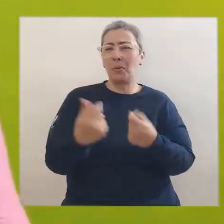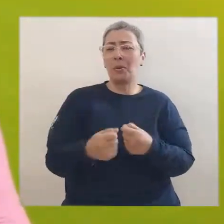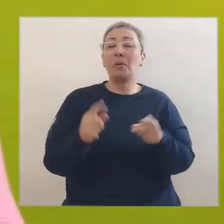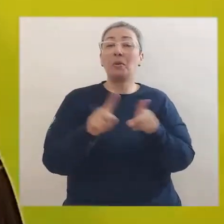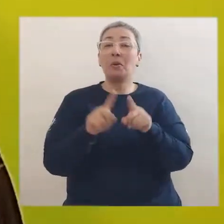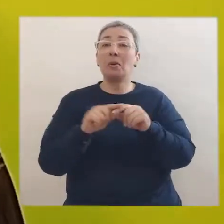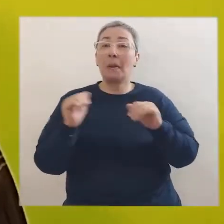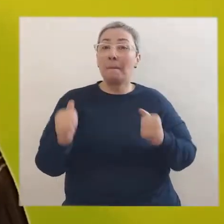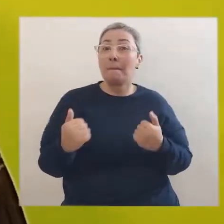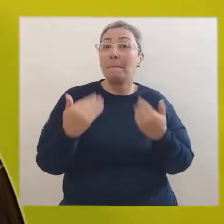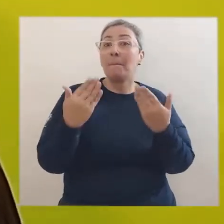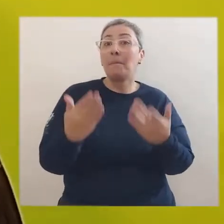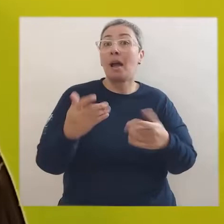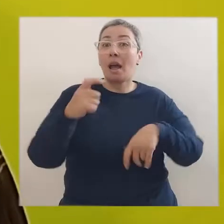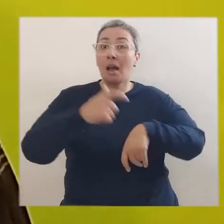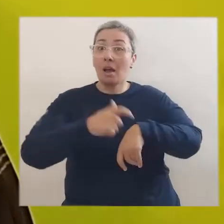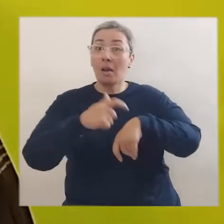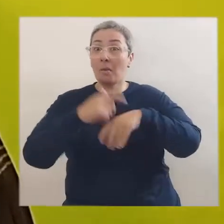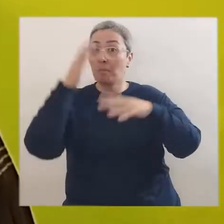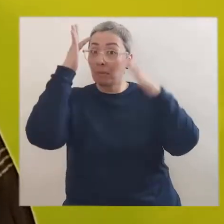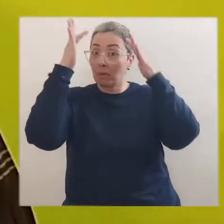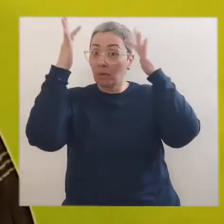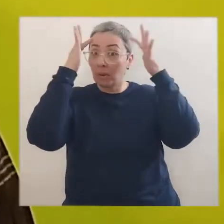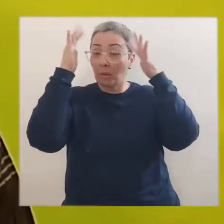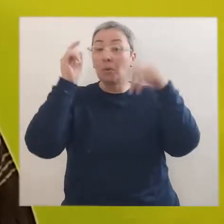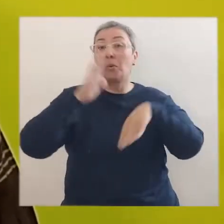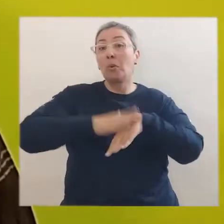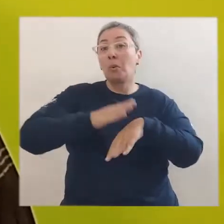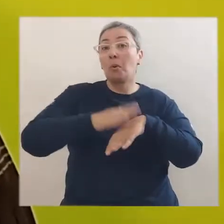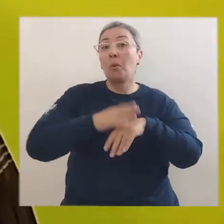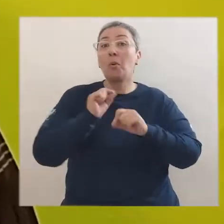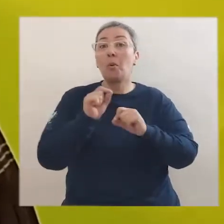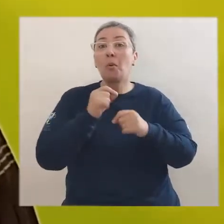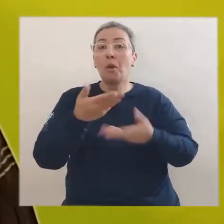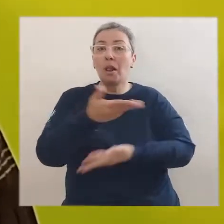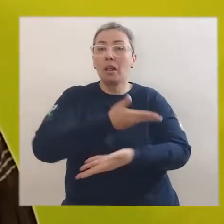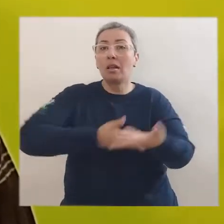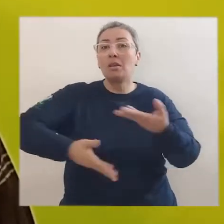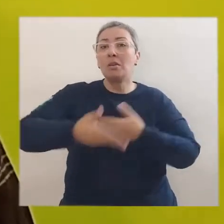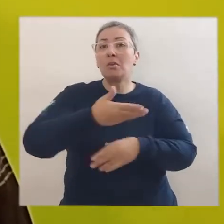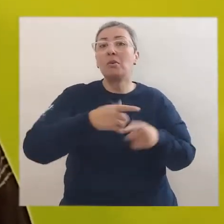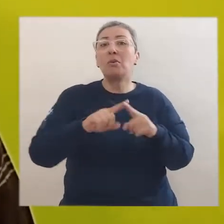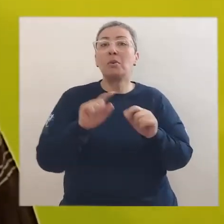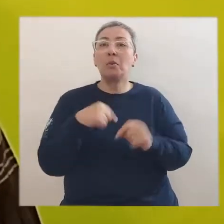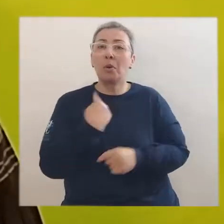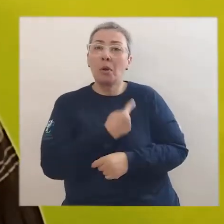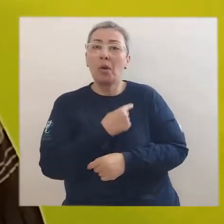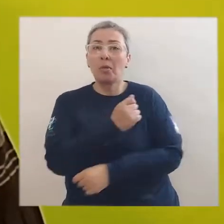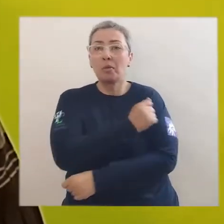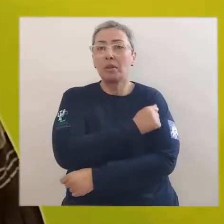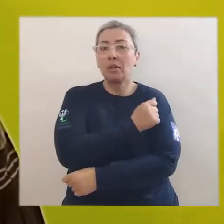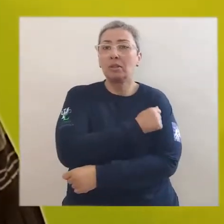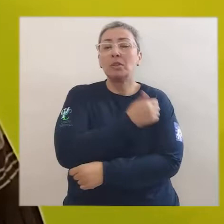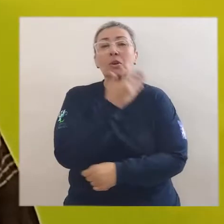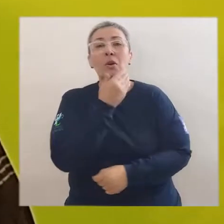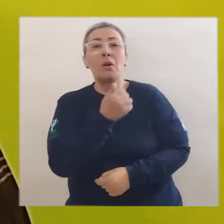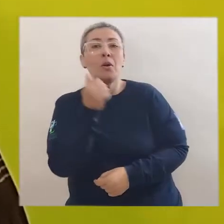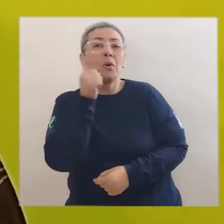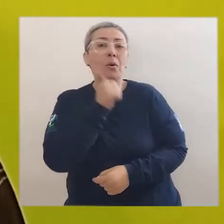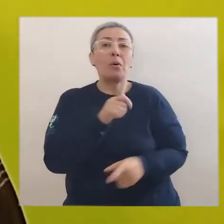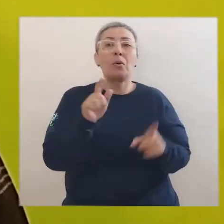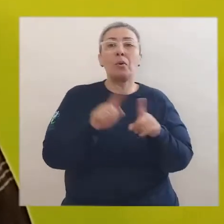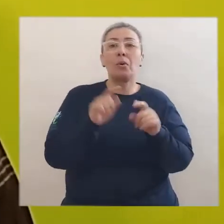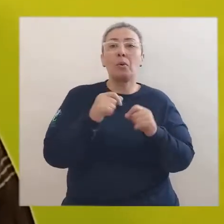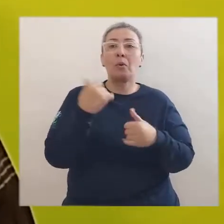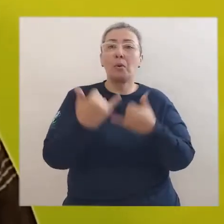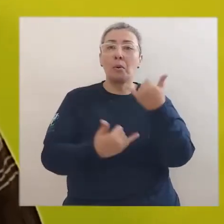E para além do momento de reflexão, fizemos uma interação com os nossos educandos e